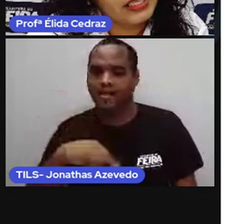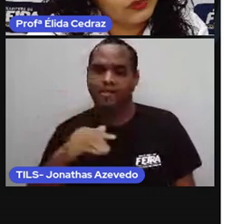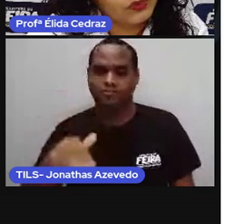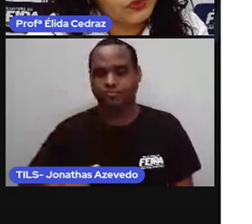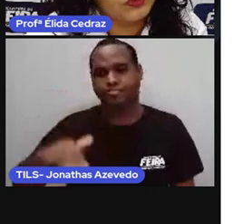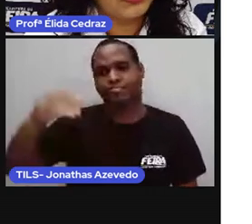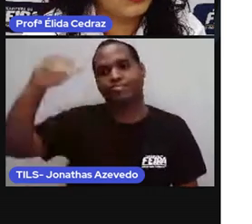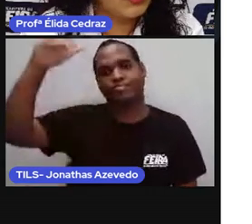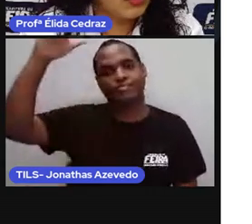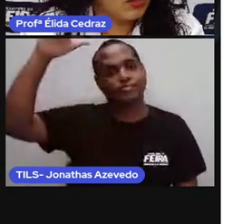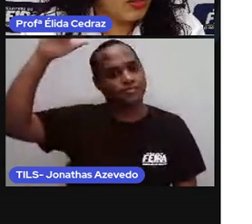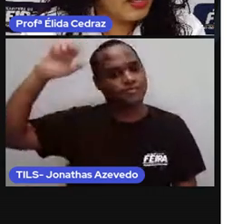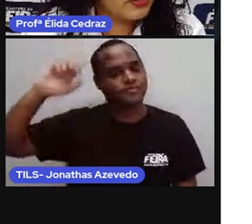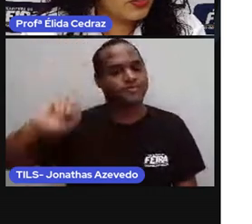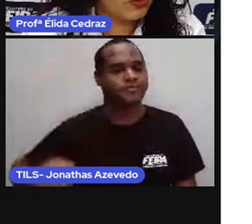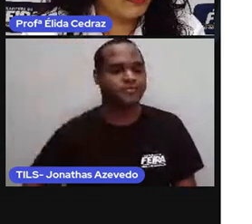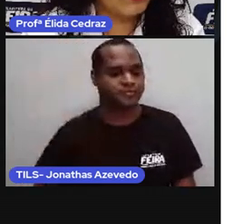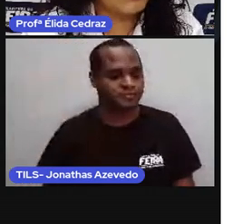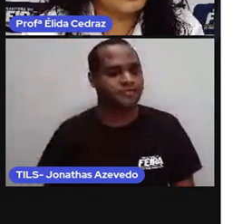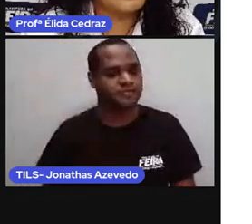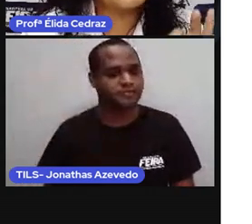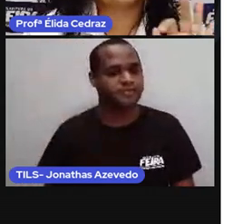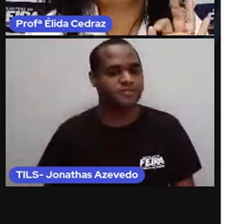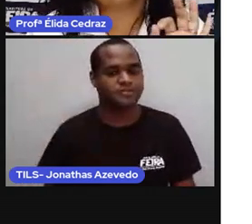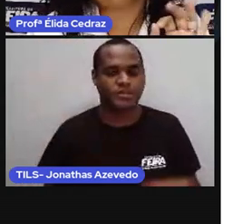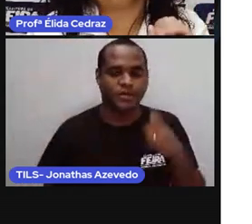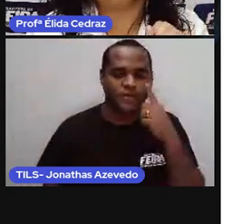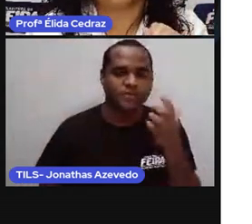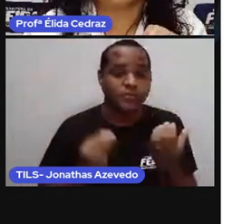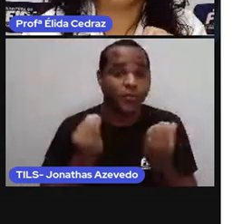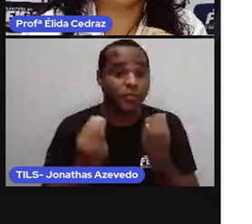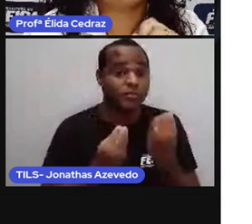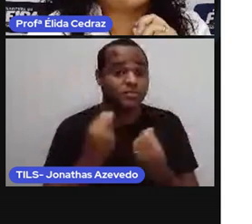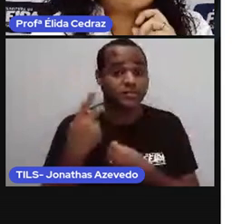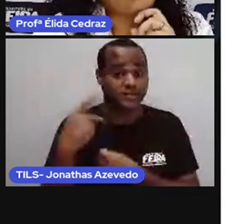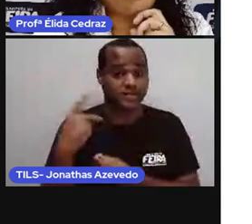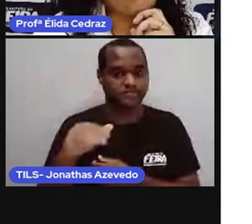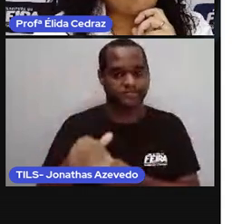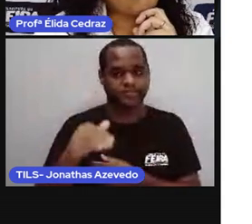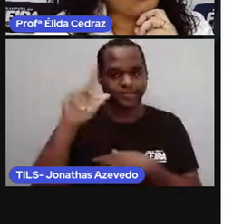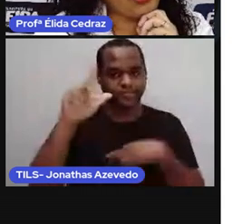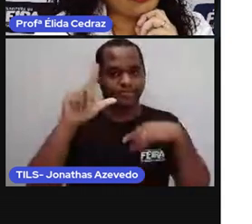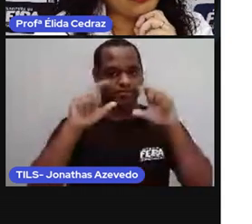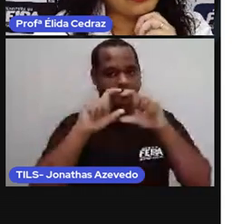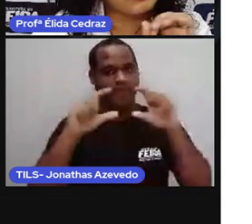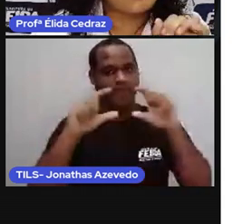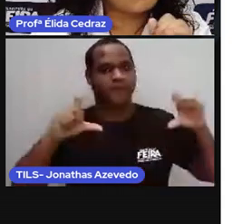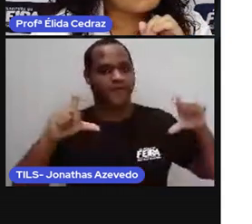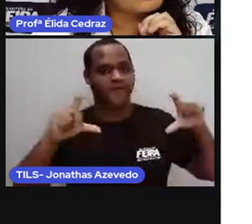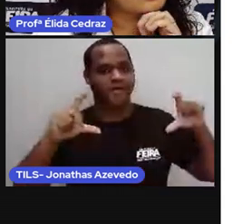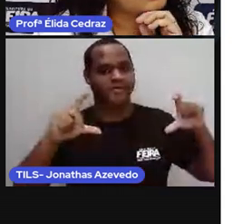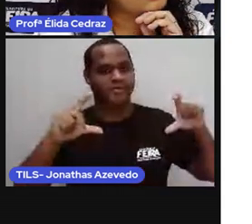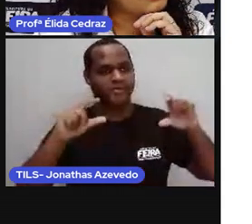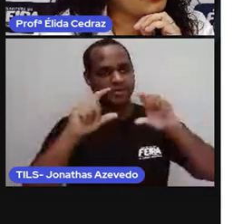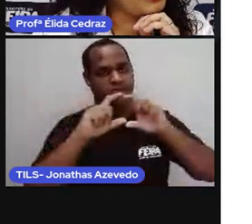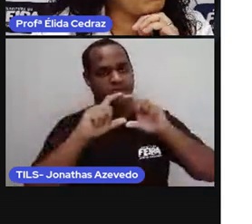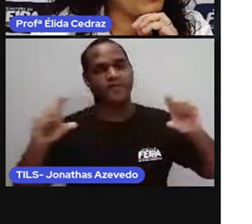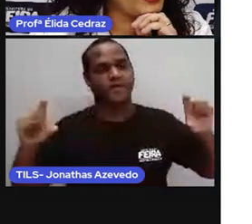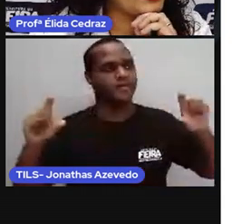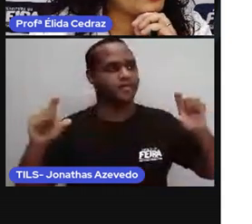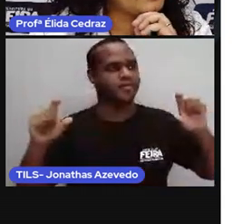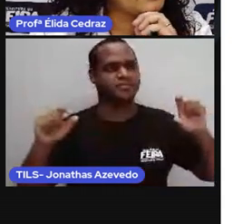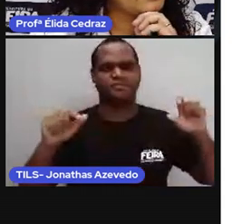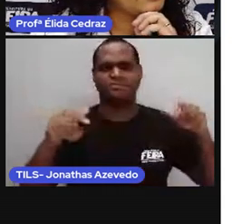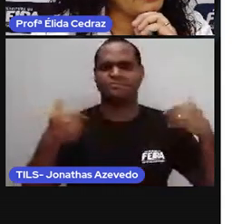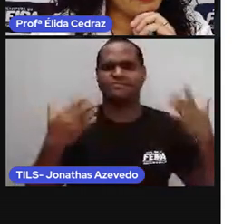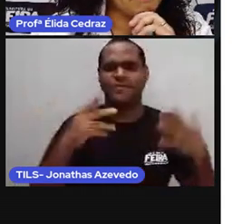crescendo. Olha só. Em cima, Rebeca colocou fotos. Olha para